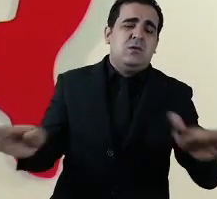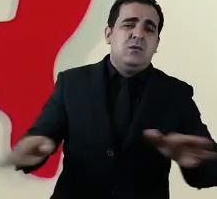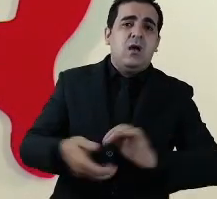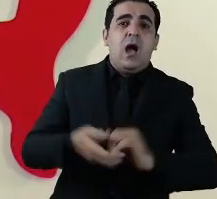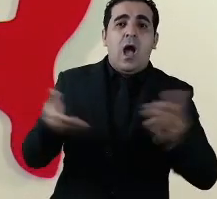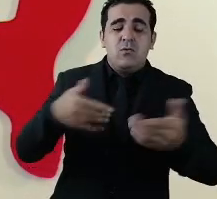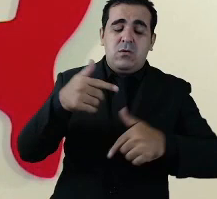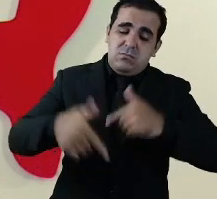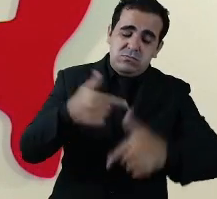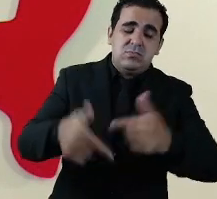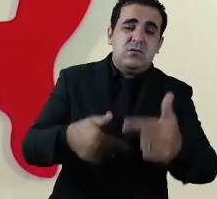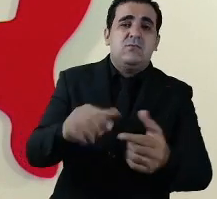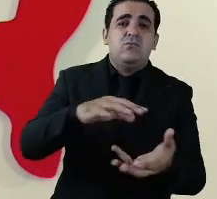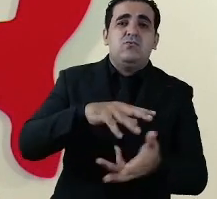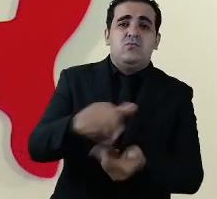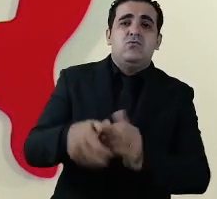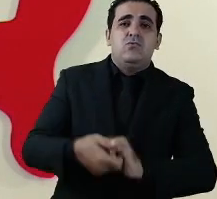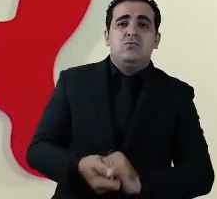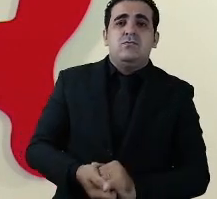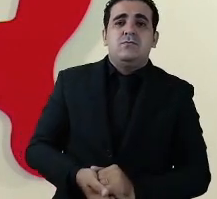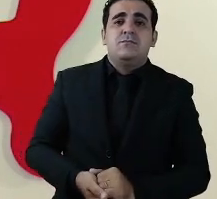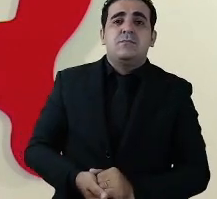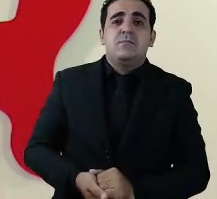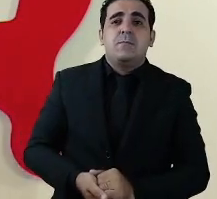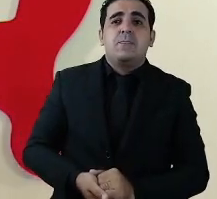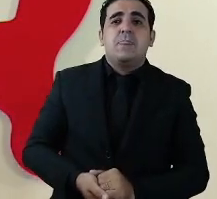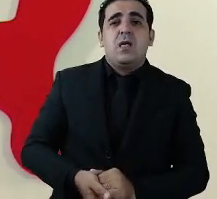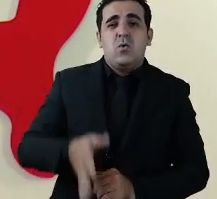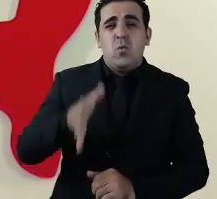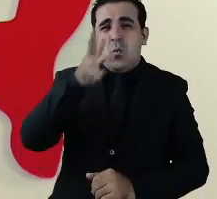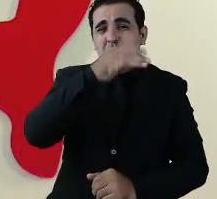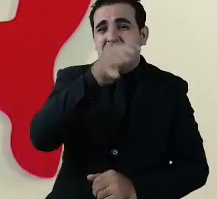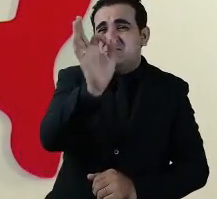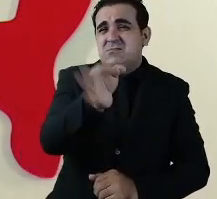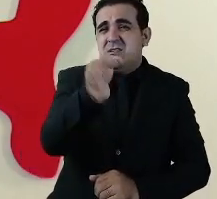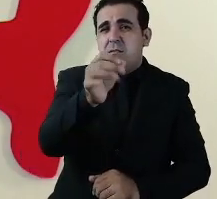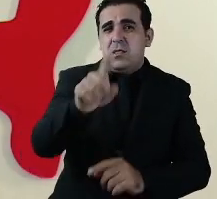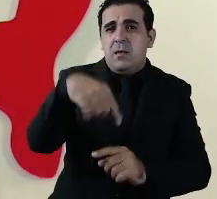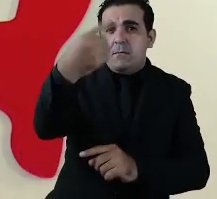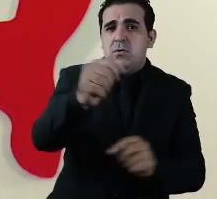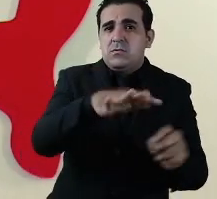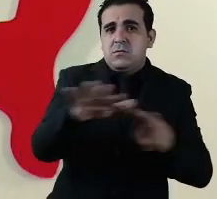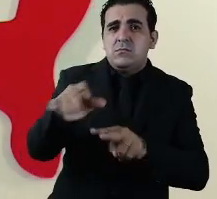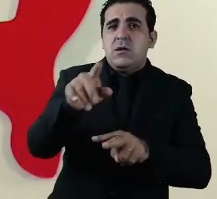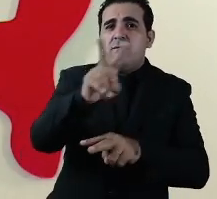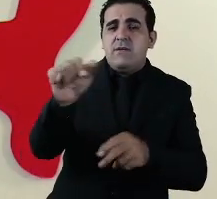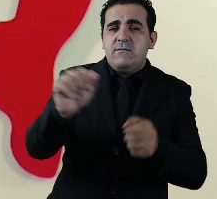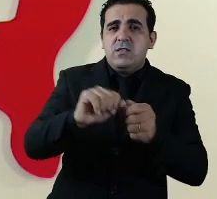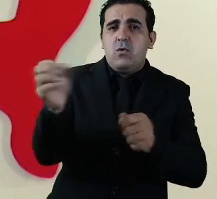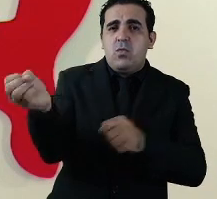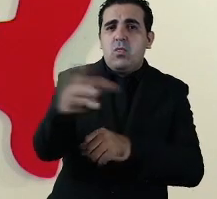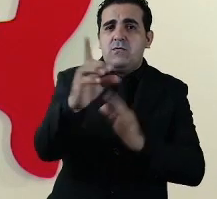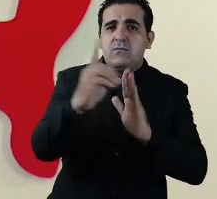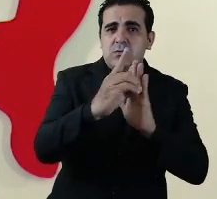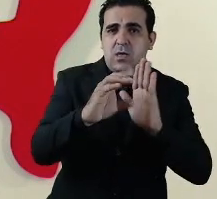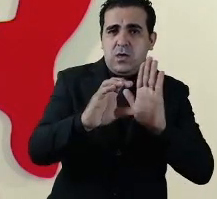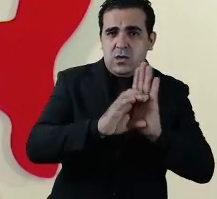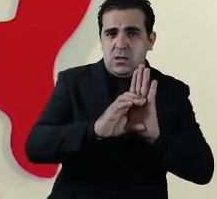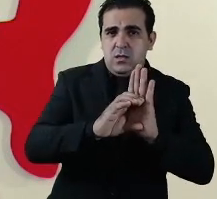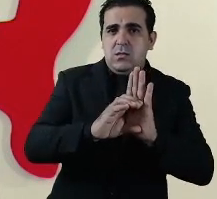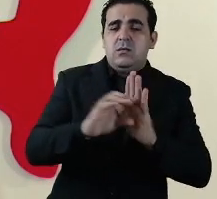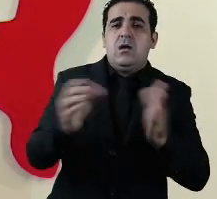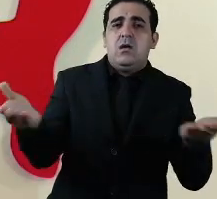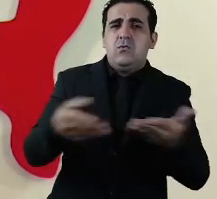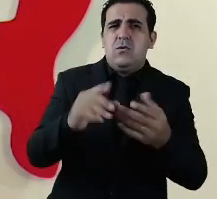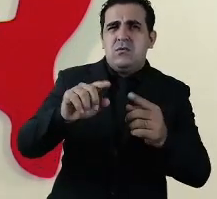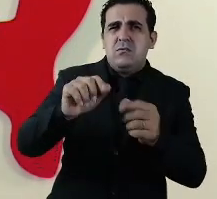hoje então nós vamos quase que certamente na próxima semana editar um novo decreto adiando isto